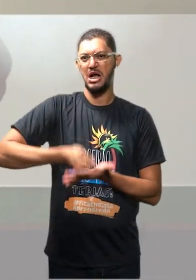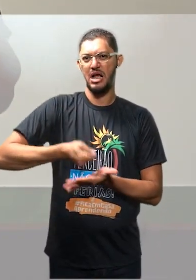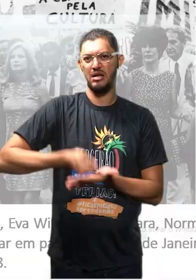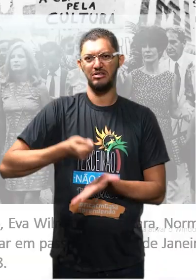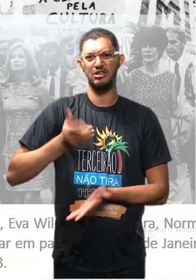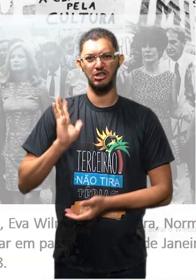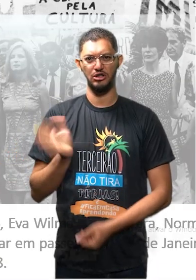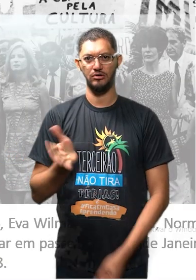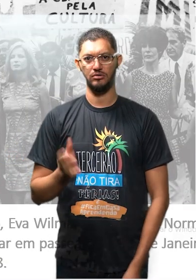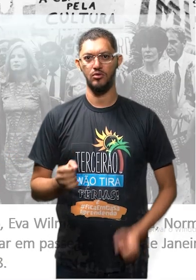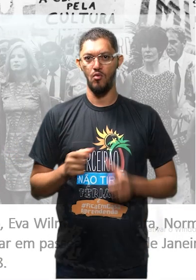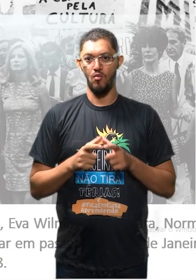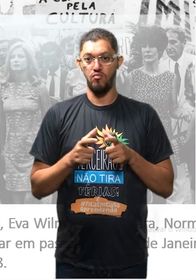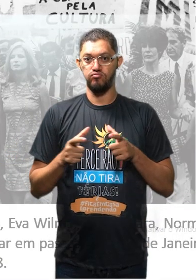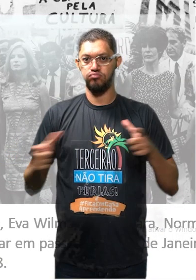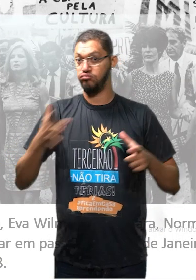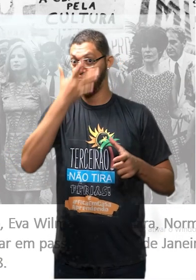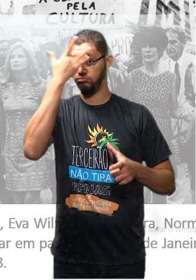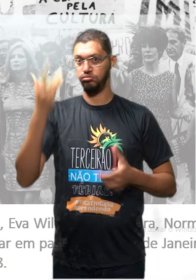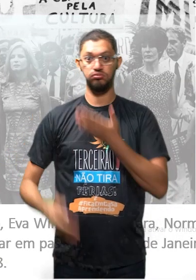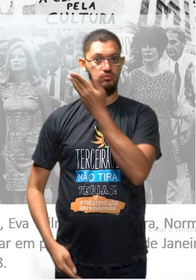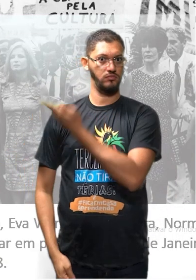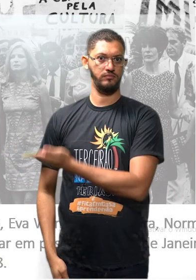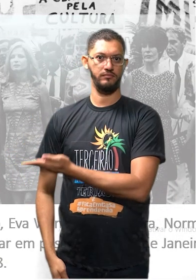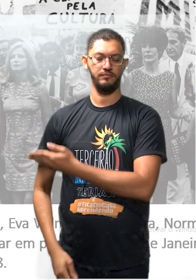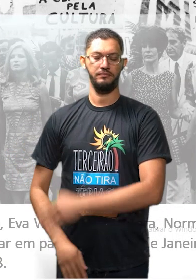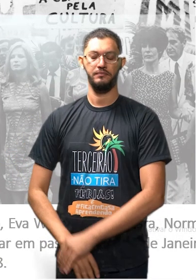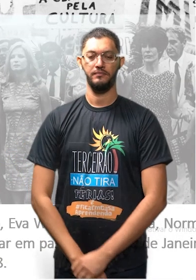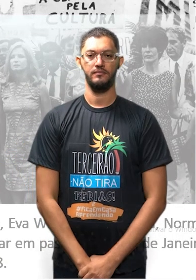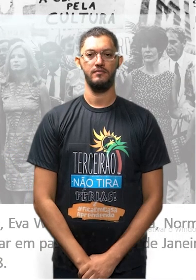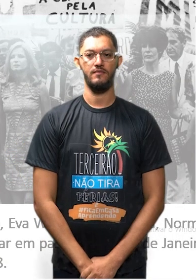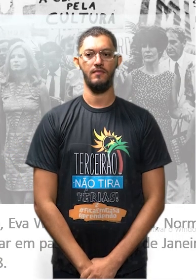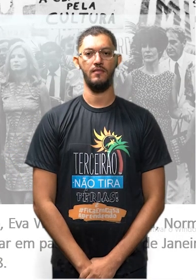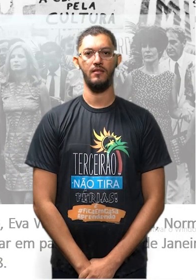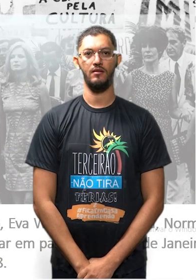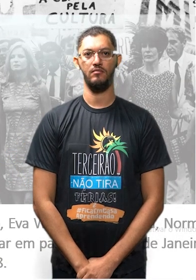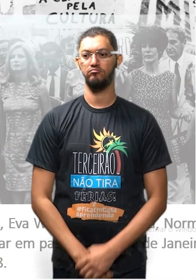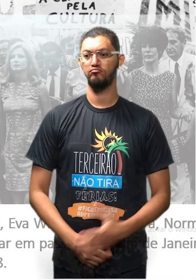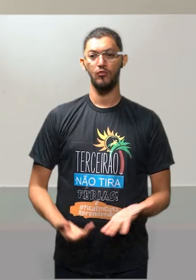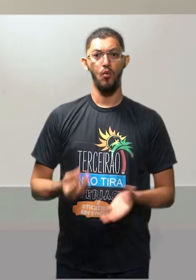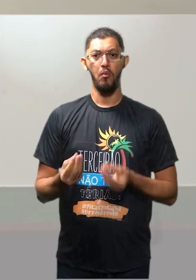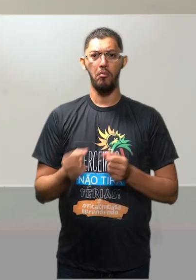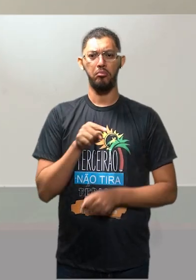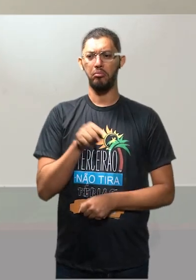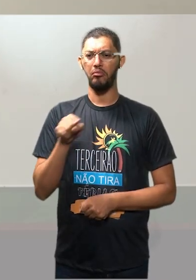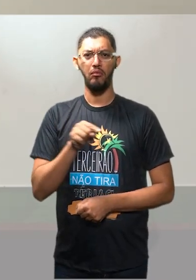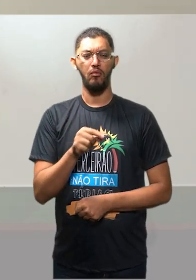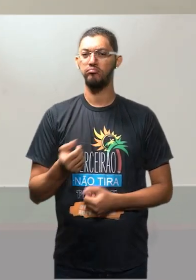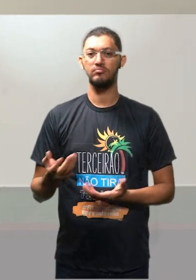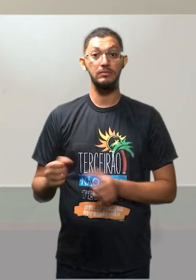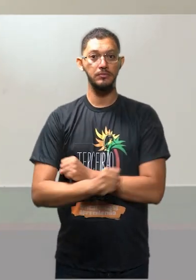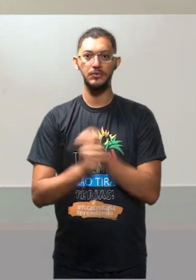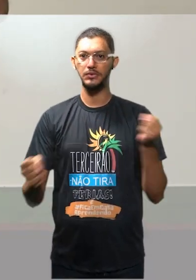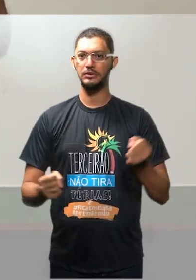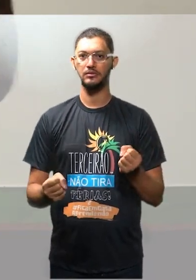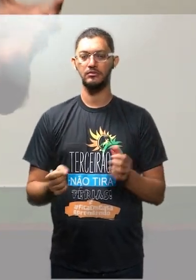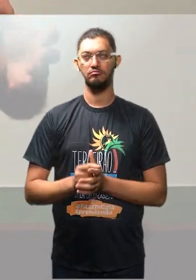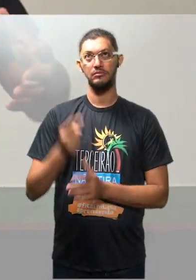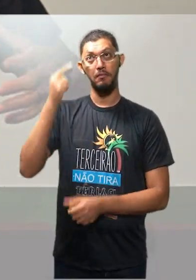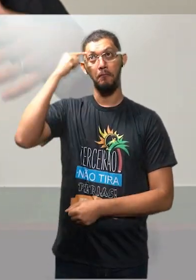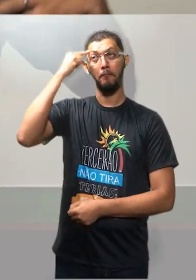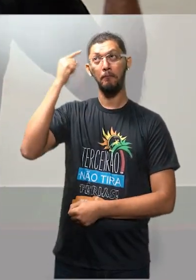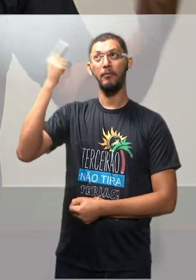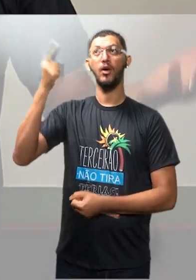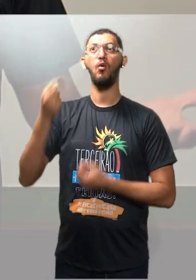Olha a quantidade de gente nessa imagem, pessoal. Olha a quantidade. Não dá nem pra contar. Tá? Você faz uma ideia.